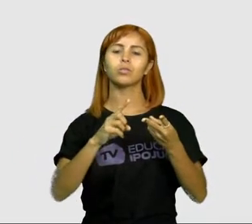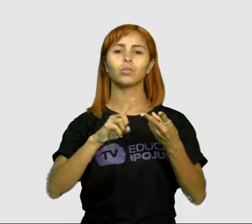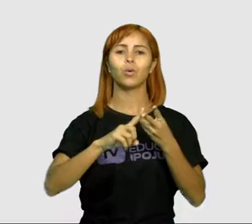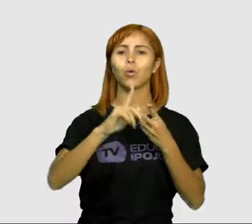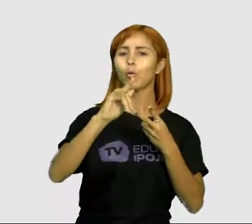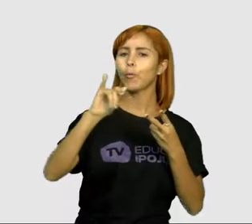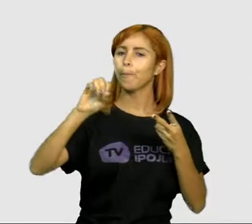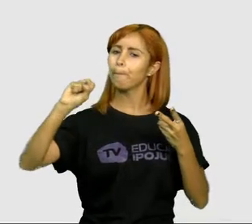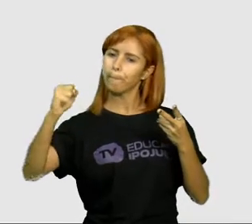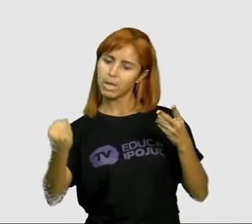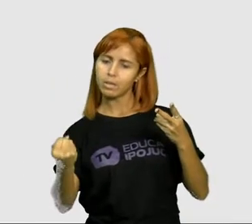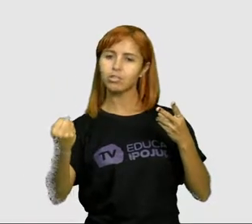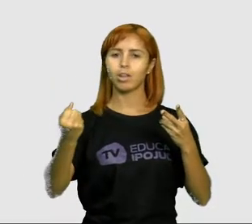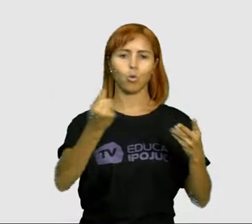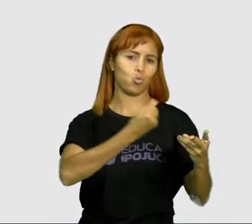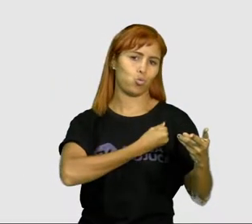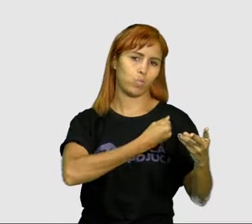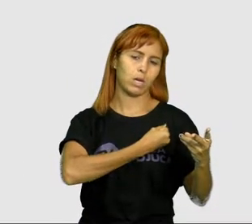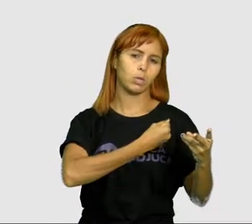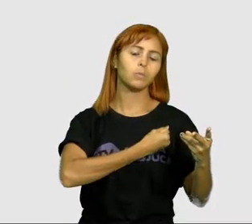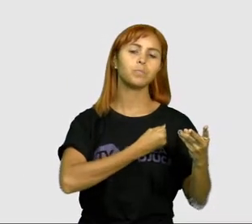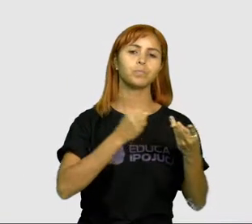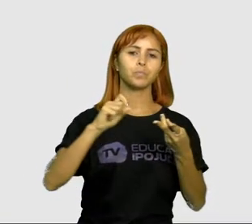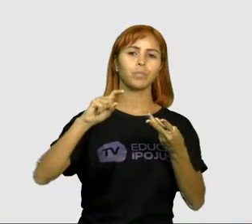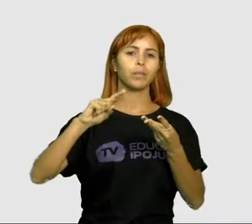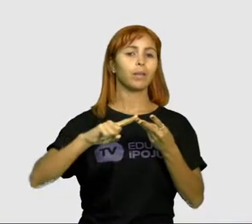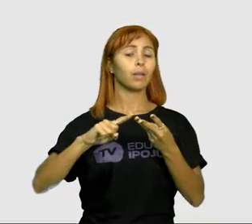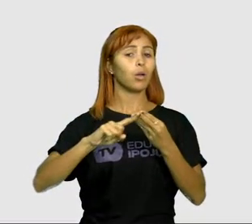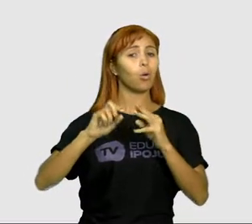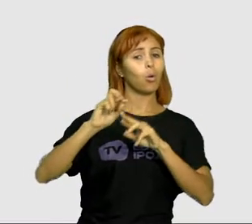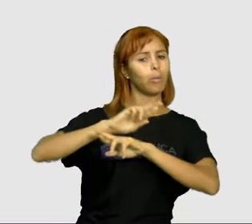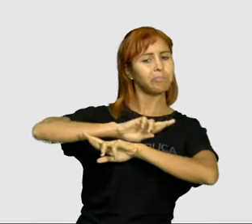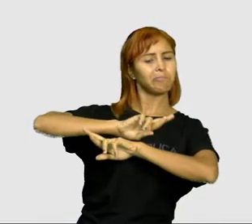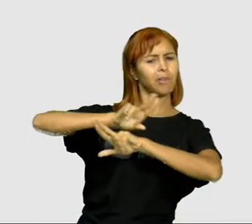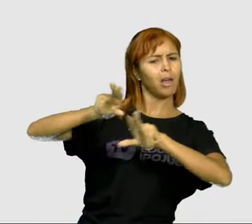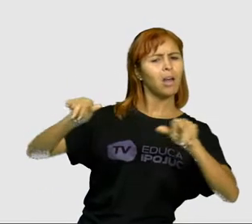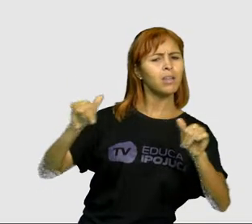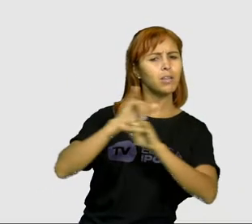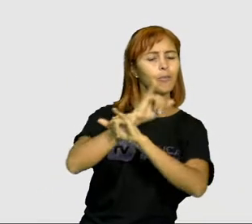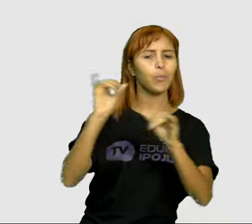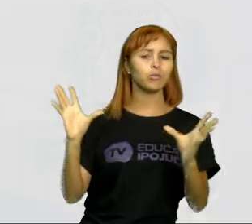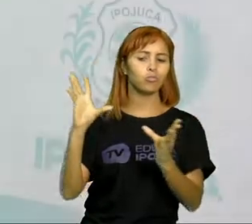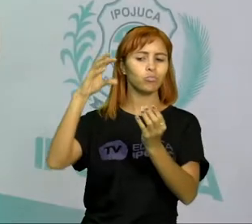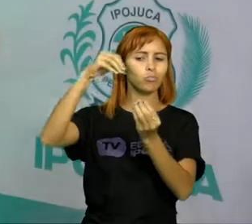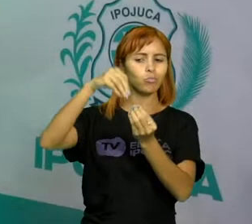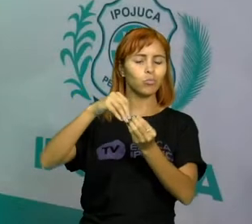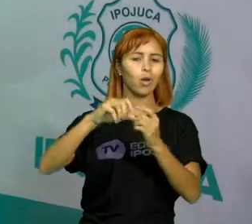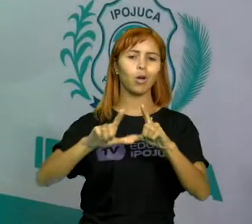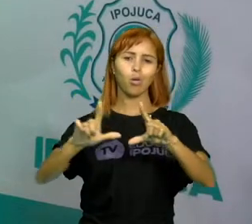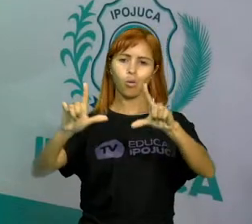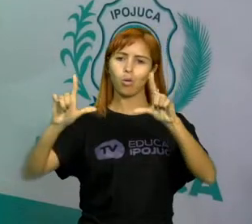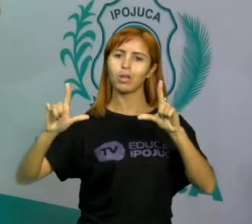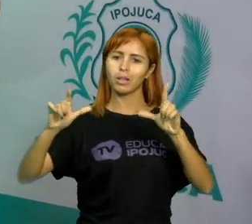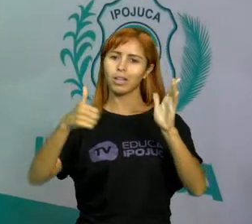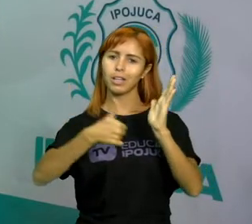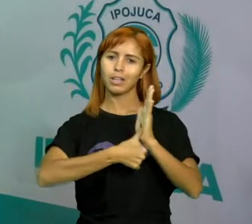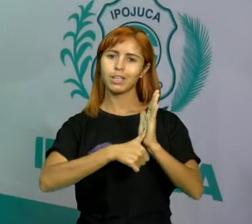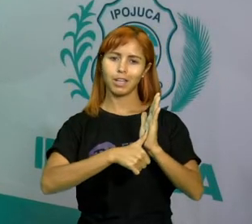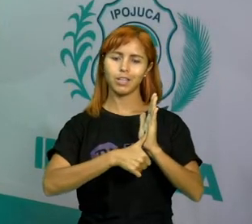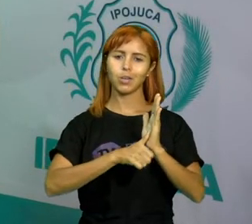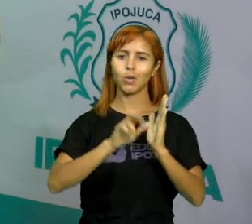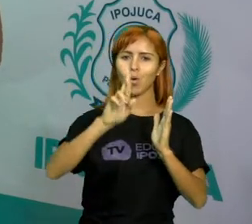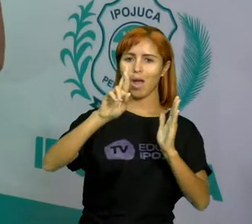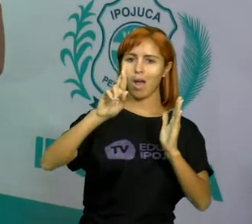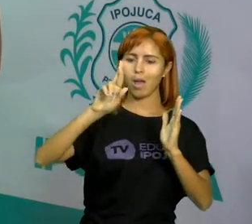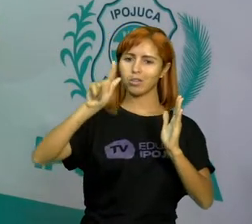-PASEP, do PIS. Então, ela vai trazer mais outras informações todas na identidade, ou seja, no